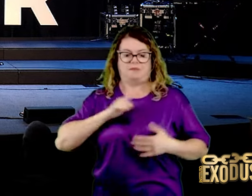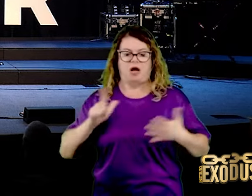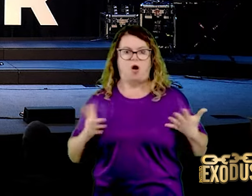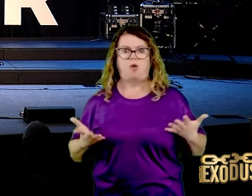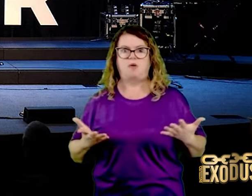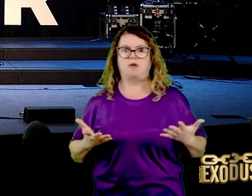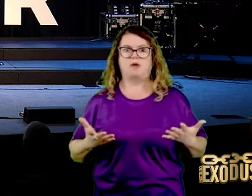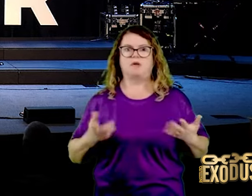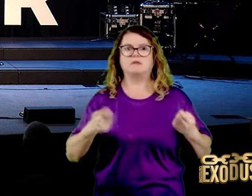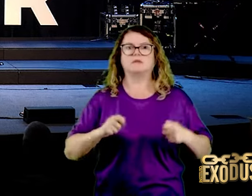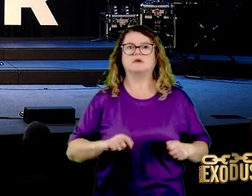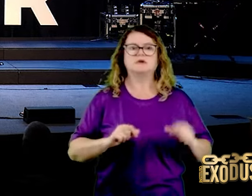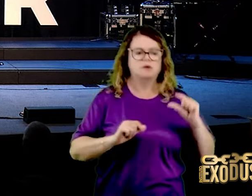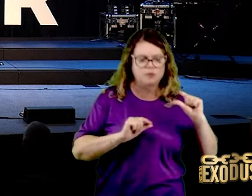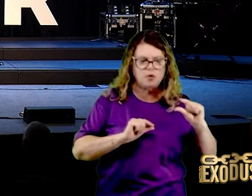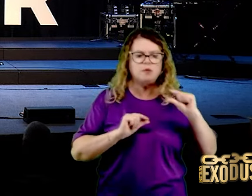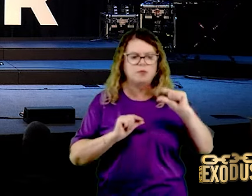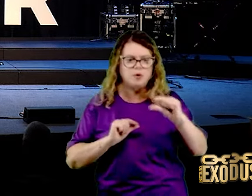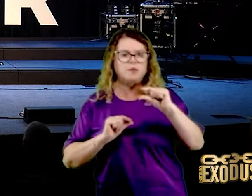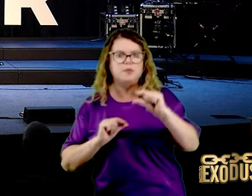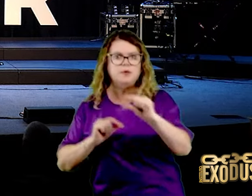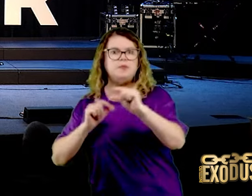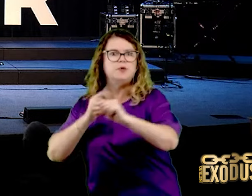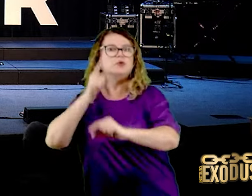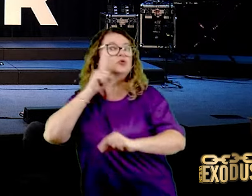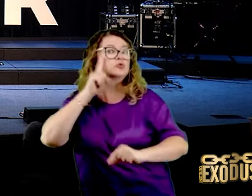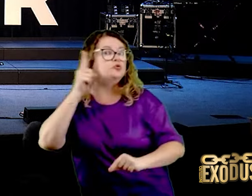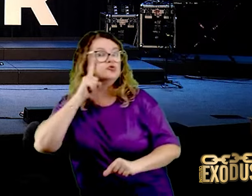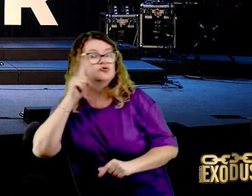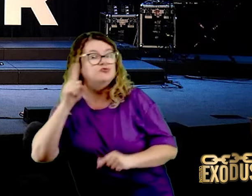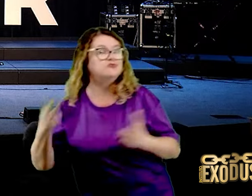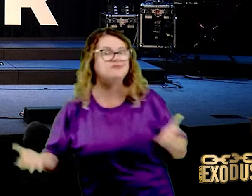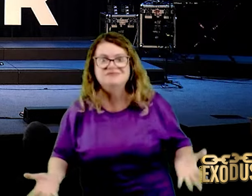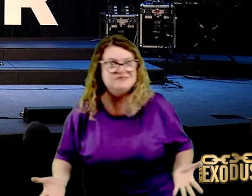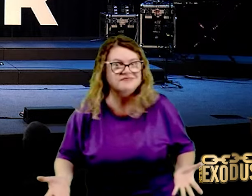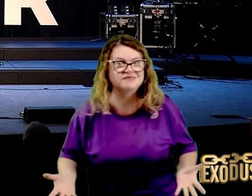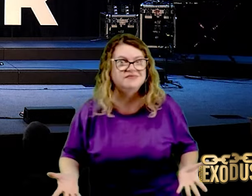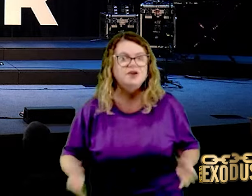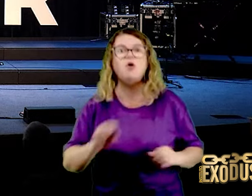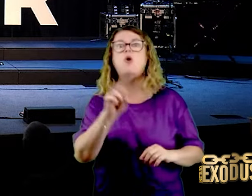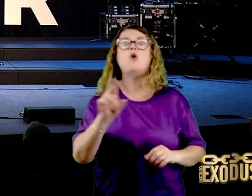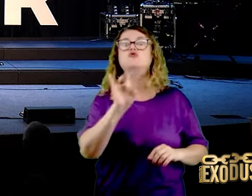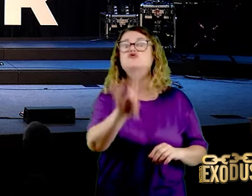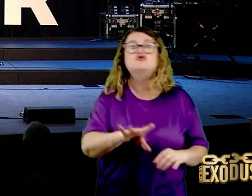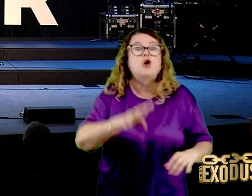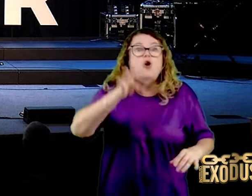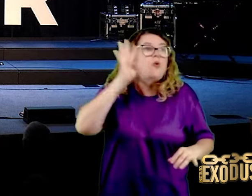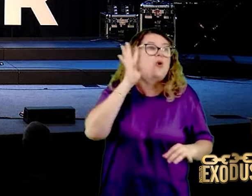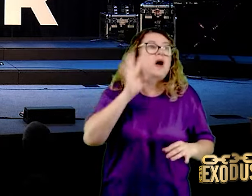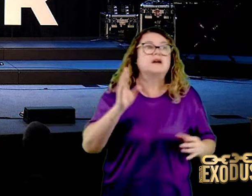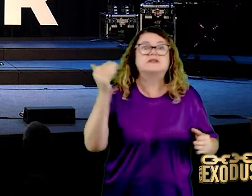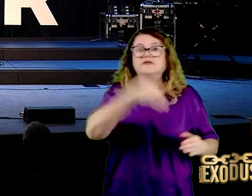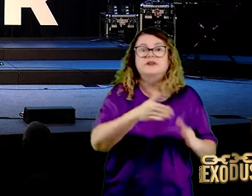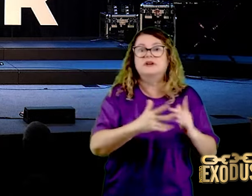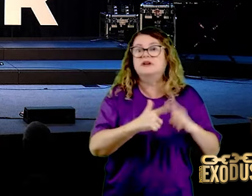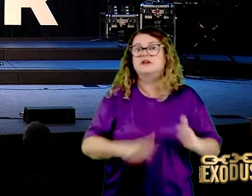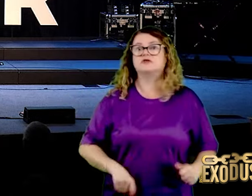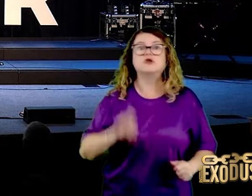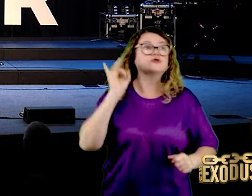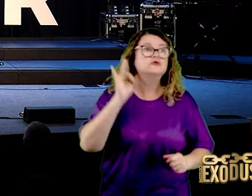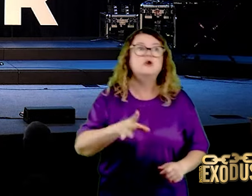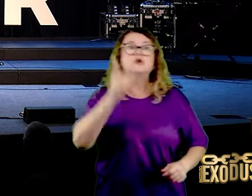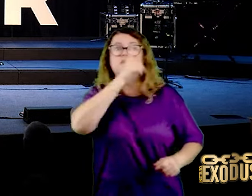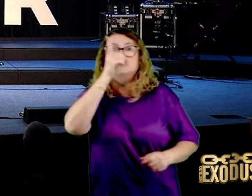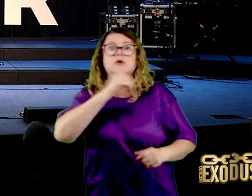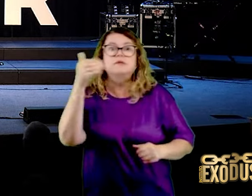todo o dia. Você não pode sobreviver de quarta-fária em quarta-fária. De domingo em domingo. Não, pastor, o você comeu na